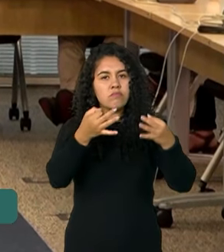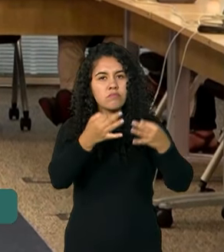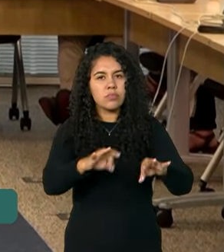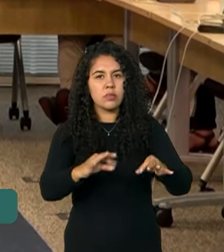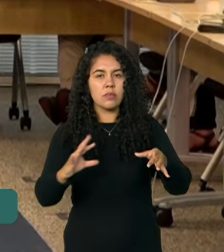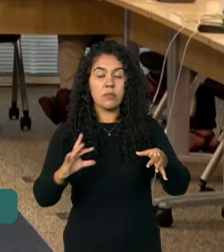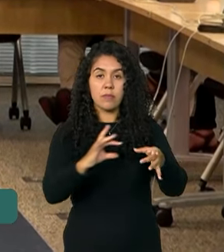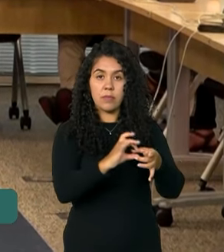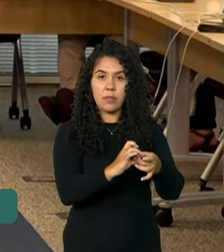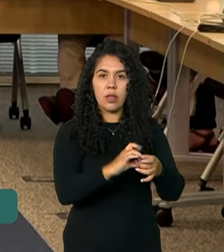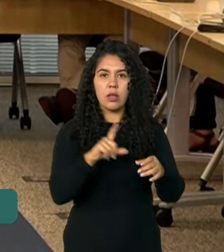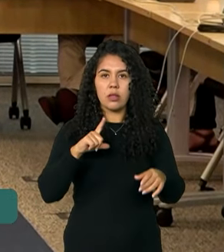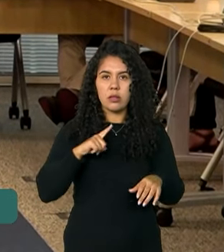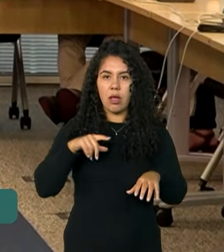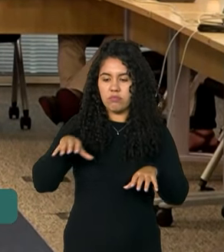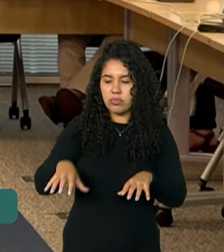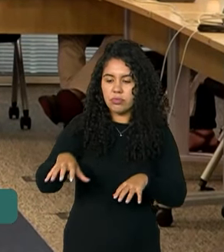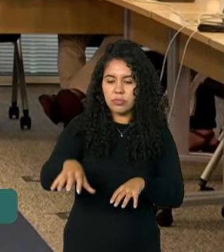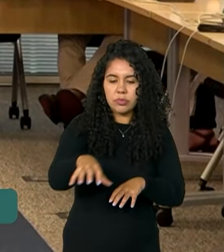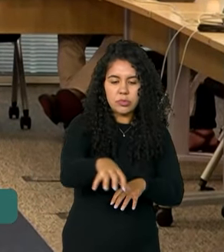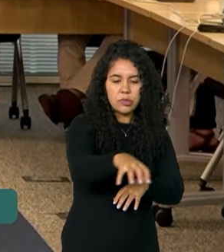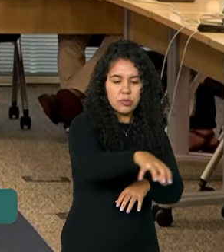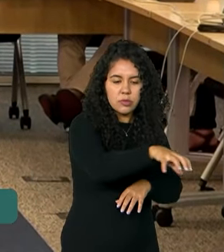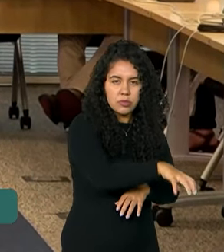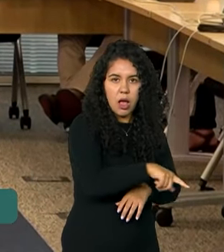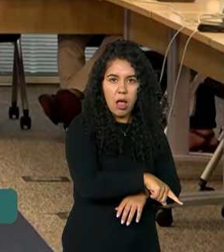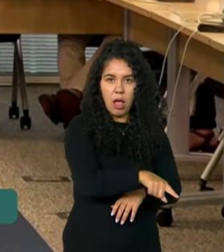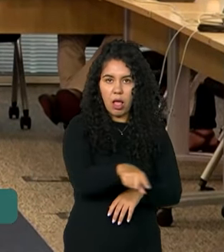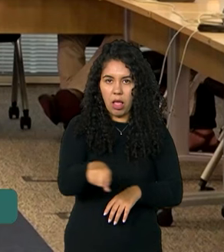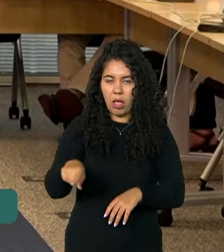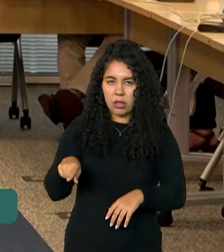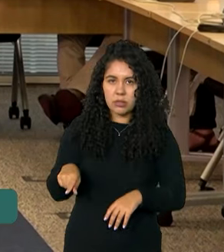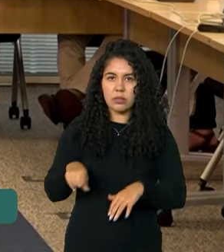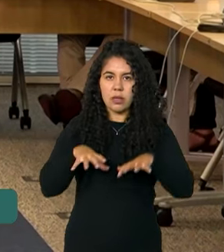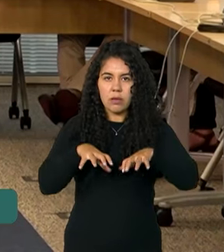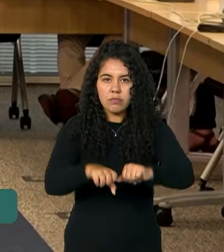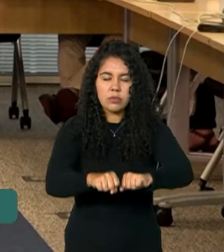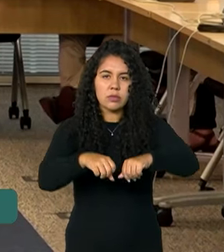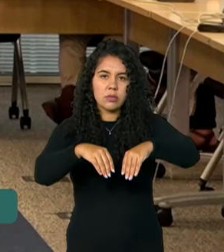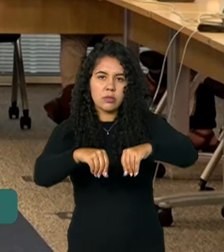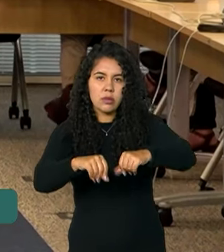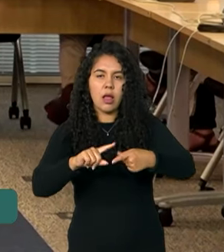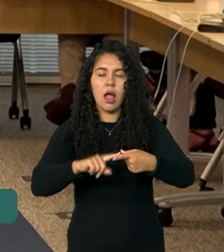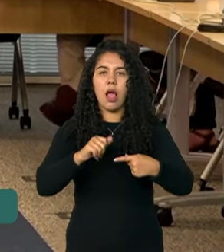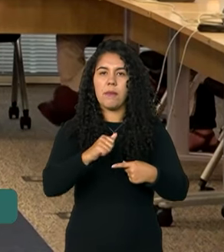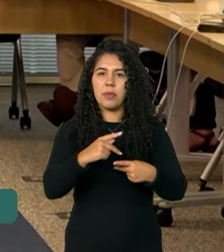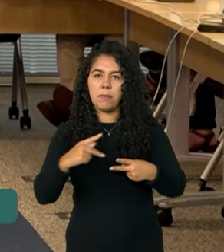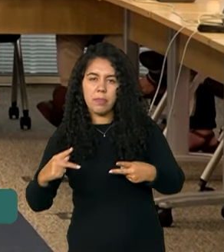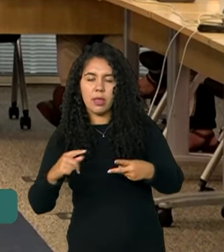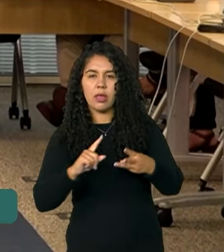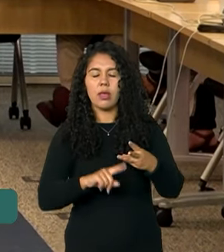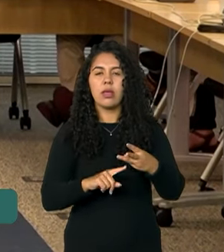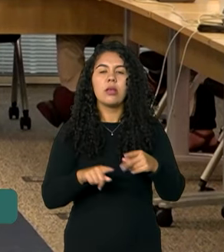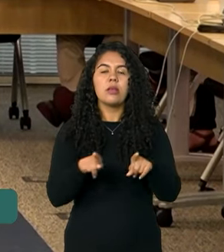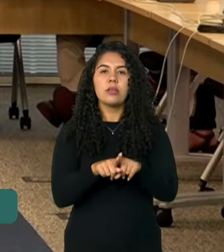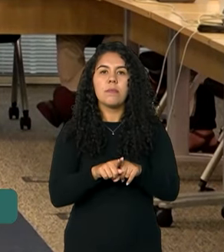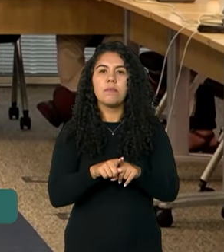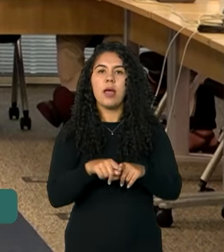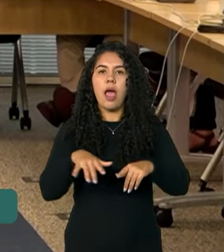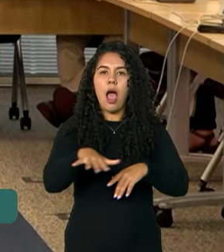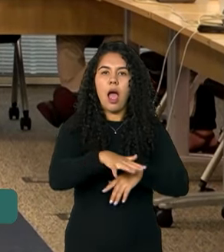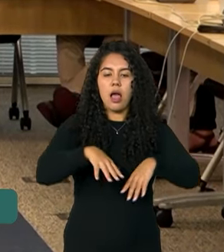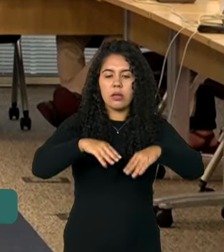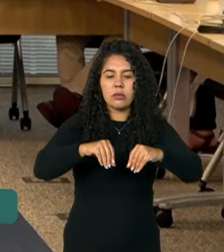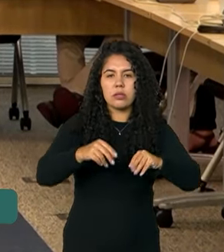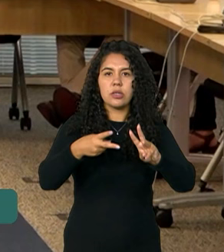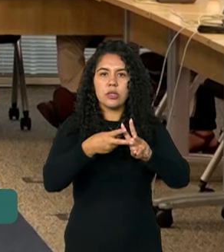pelo CAR. Então, são pequenas propriedades, assentamentos, APP, reserva legal, áreas e terras indígenas